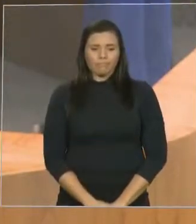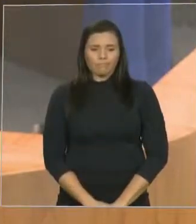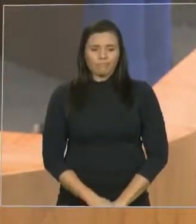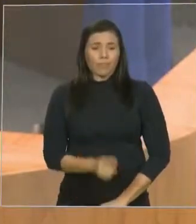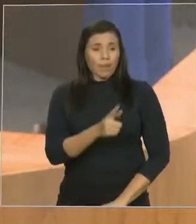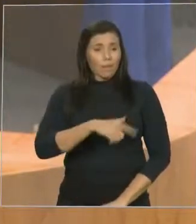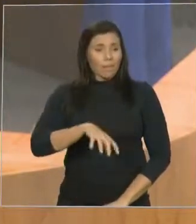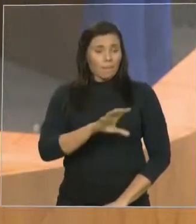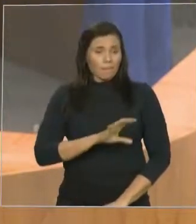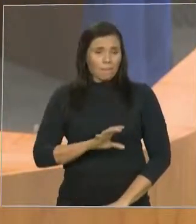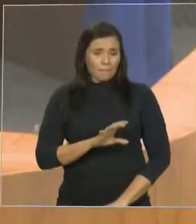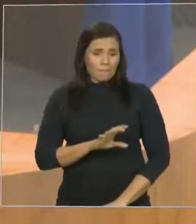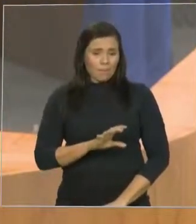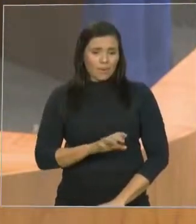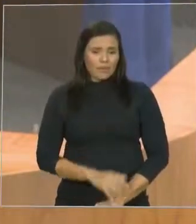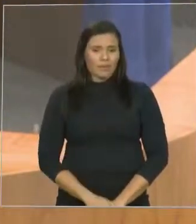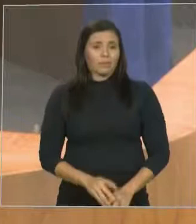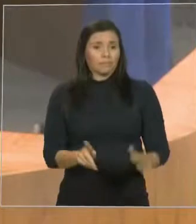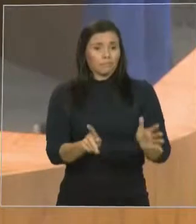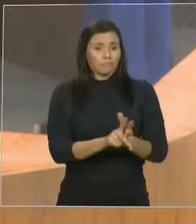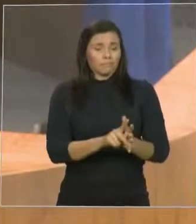assentamento do INCRA,